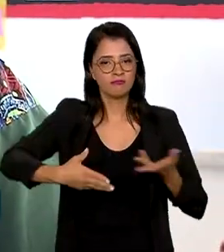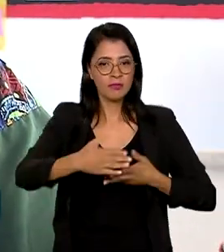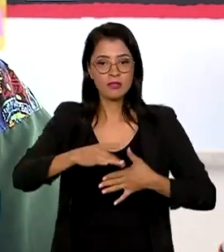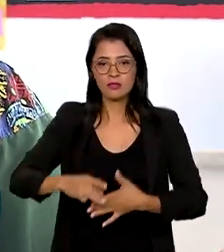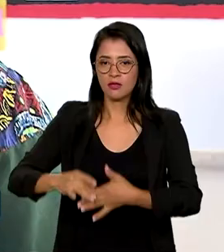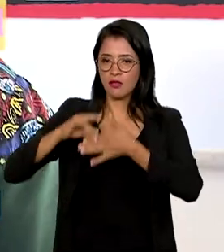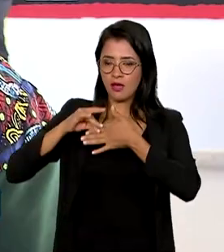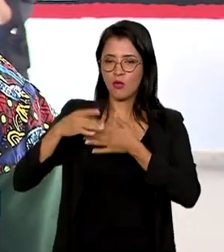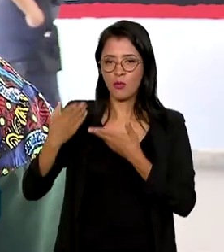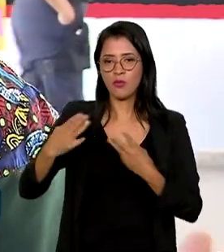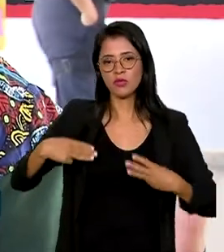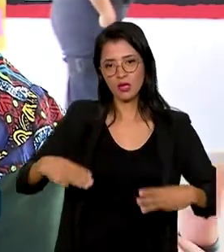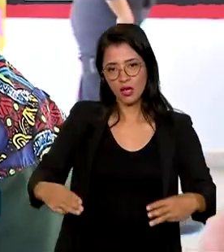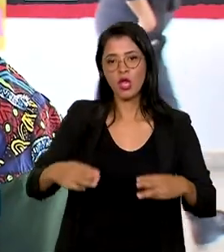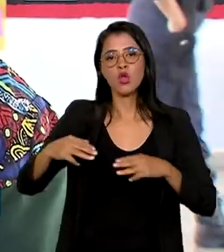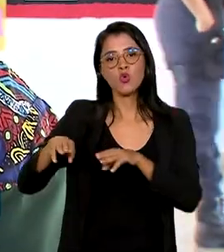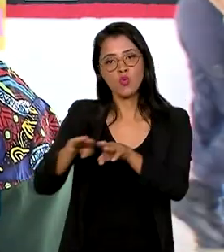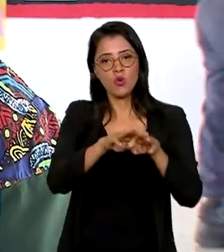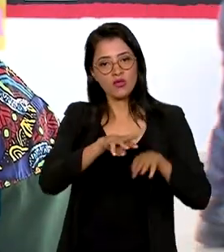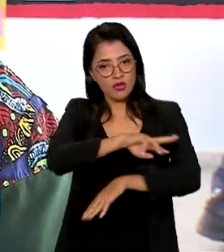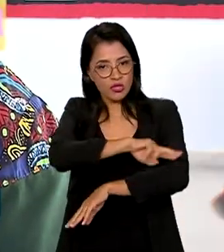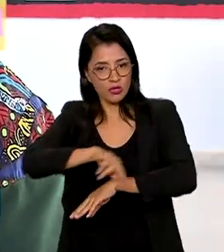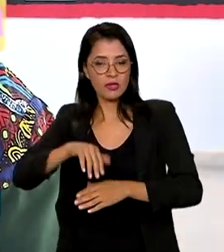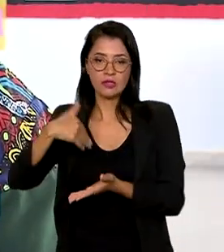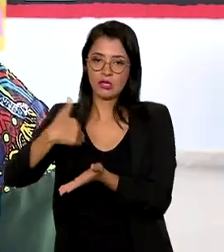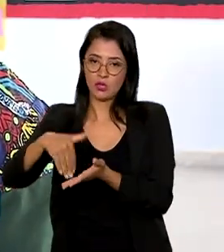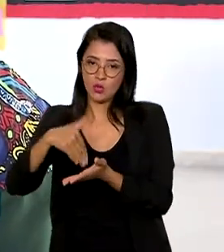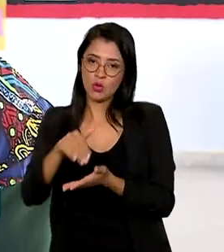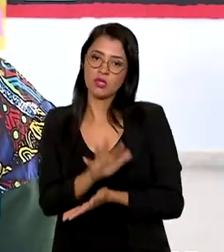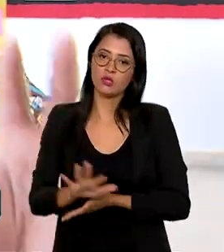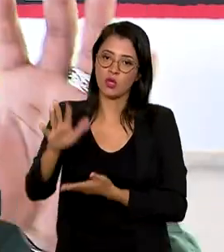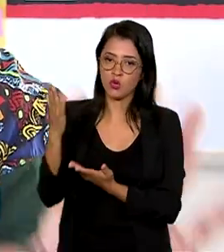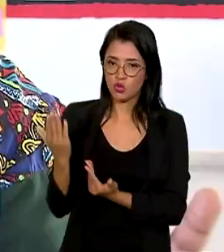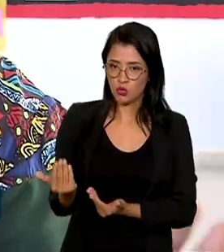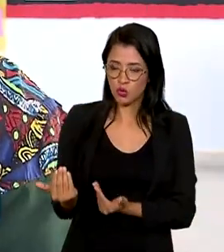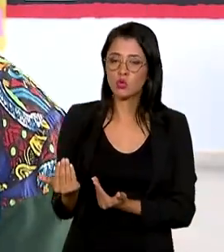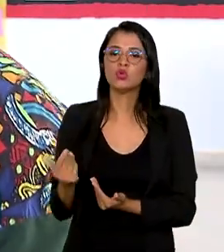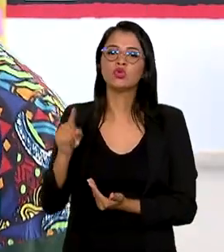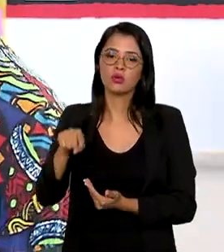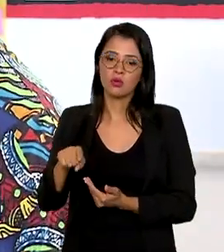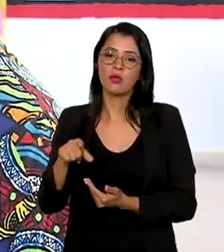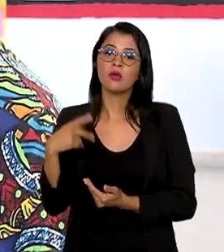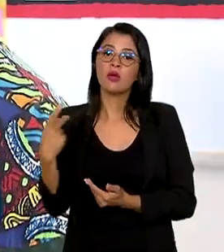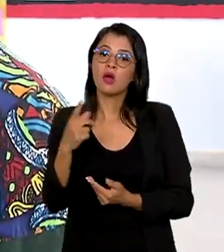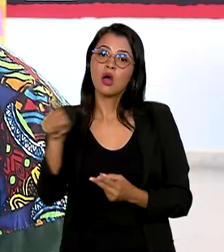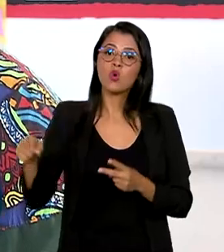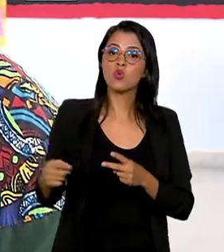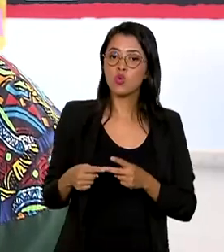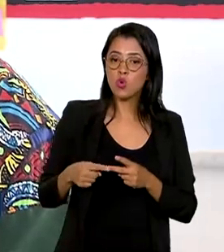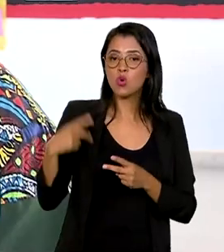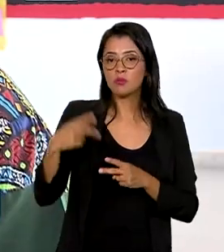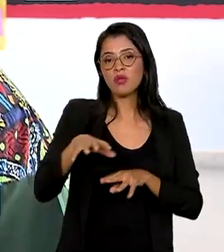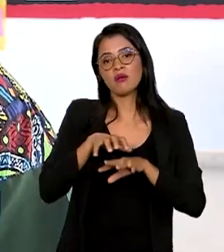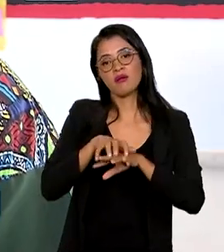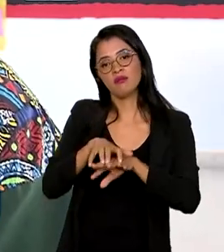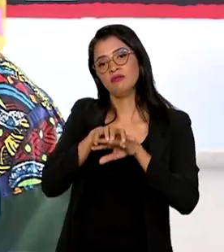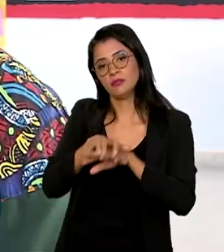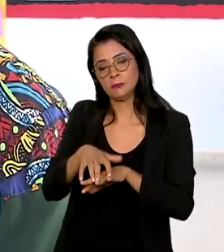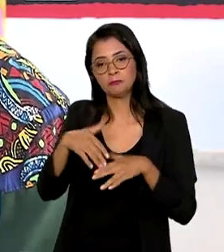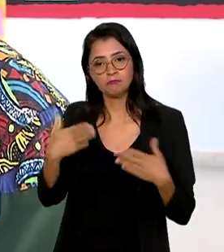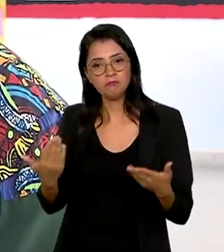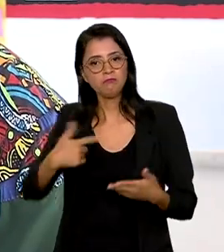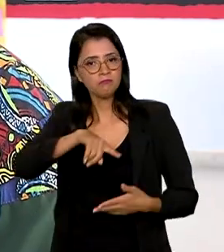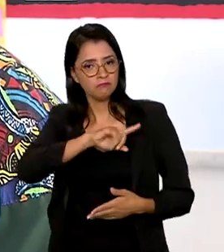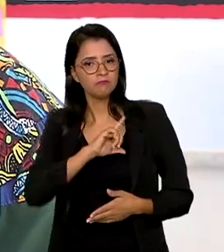pelo Ministério da Igualdade Acial e pela Secretaria Nacional da Juventude. Essa é uma parte. A outra parte por essas caravanas. A